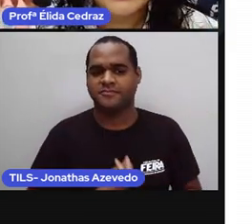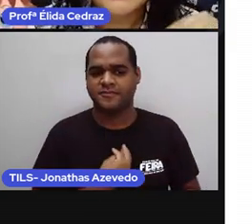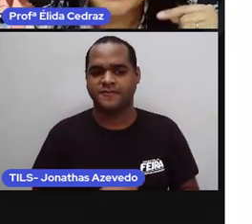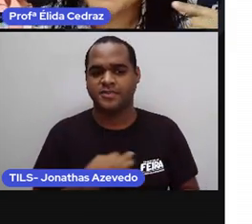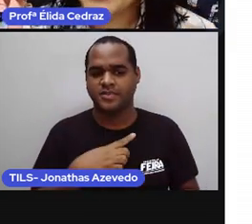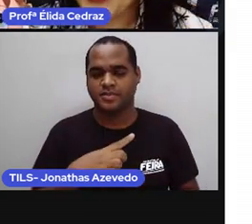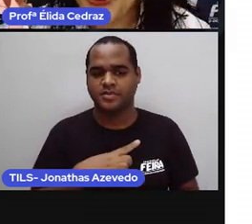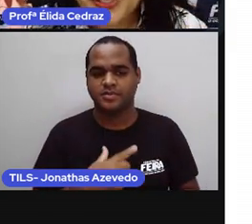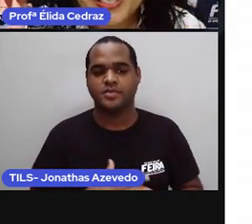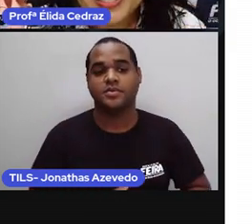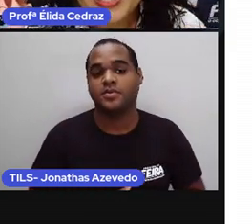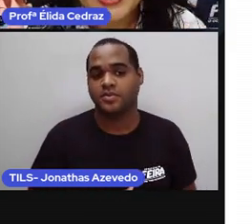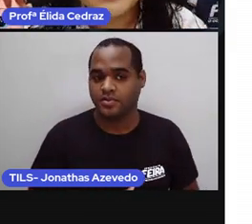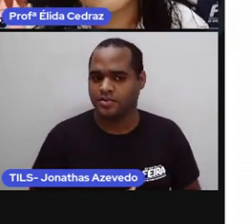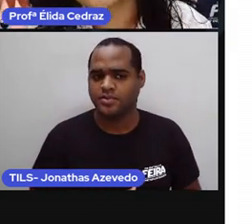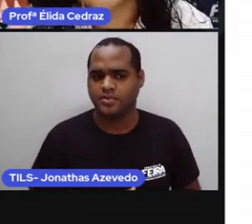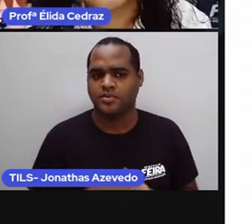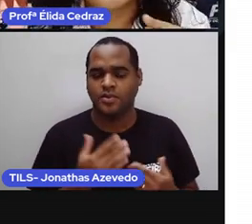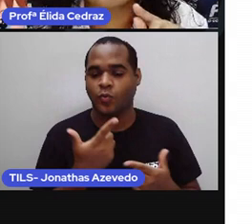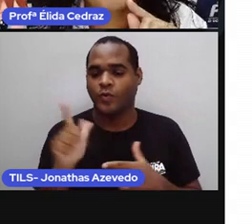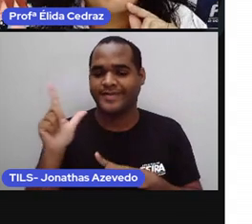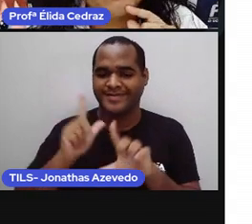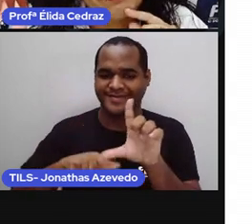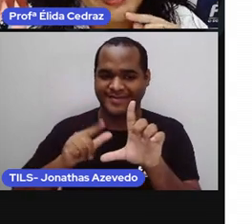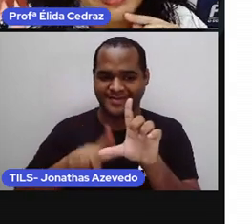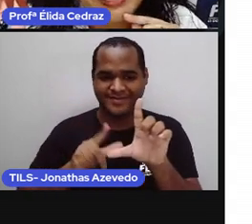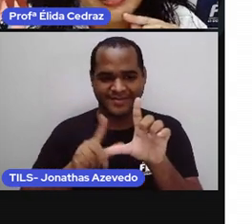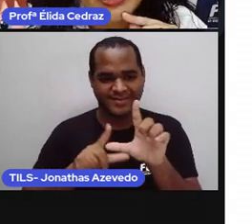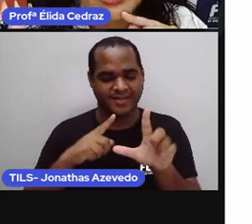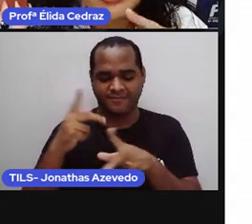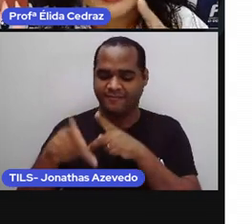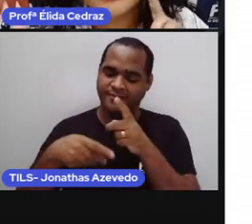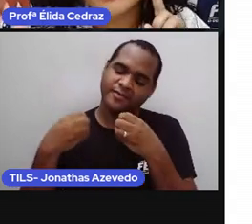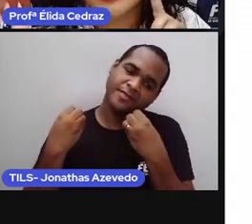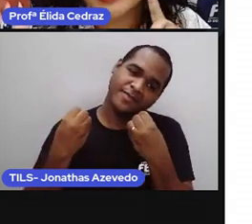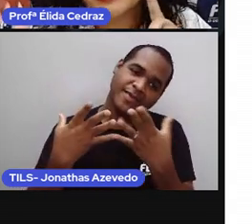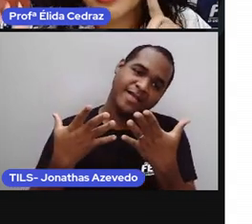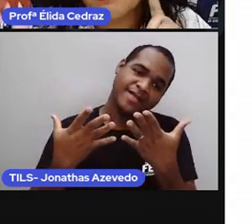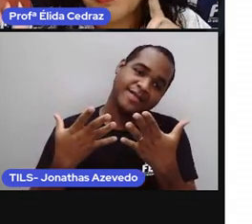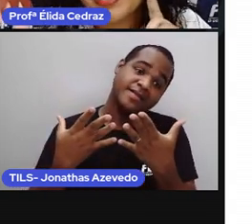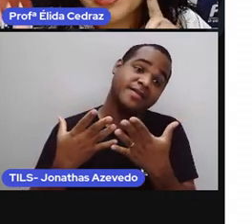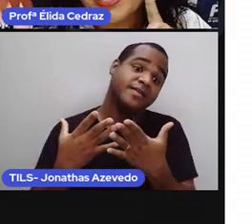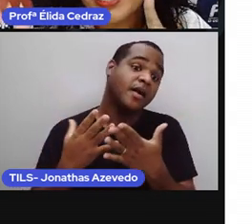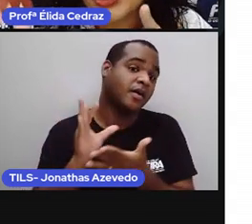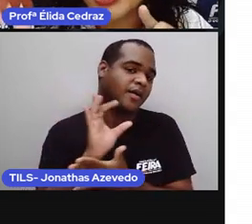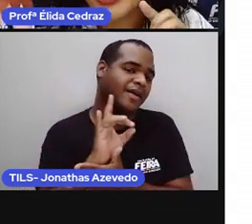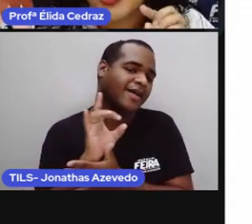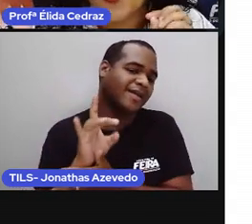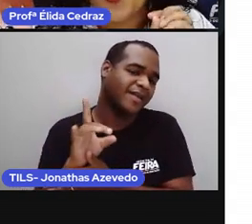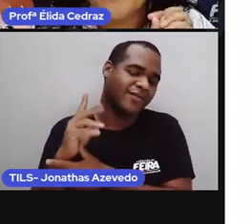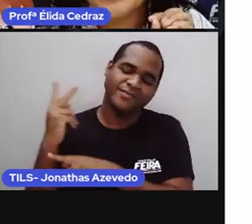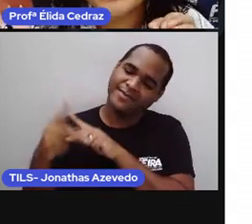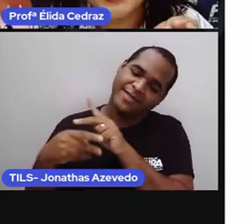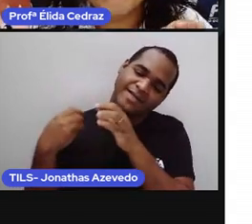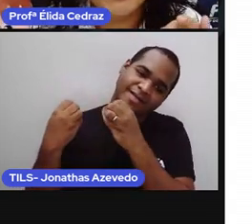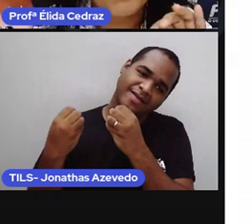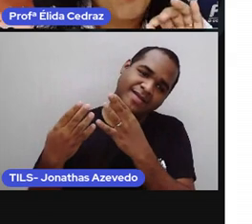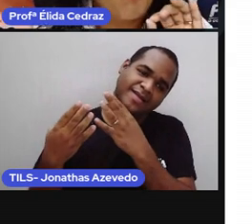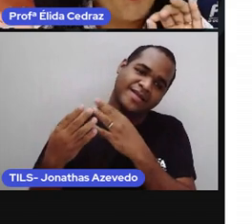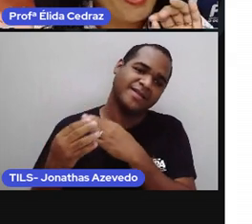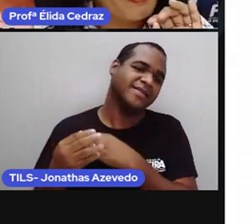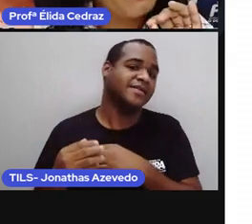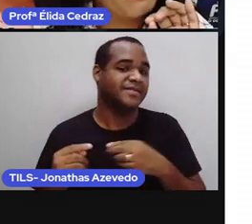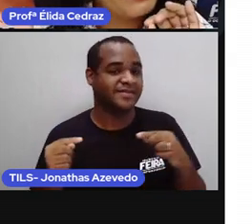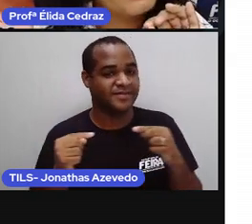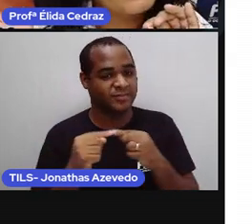E as outras letras levaram presentes. Cada presente começava